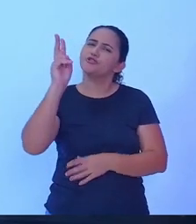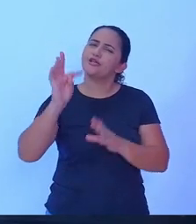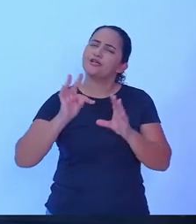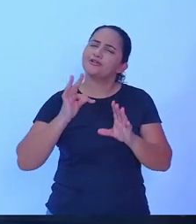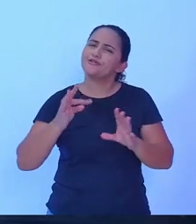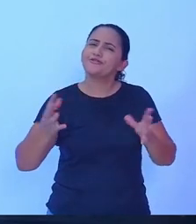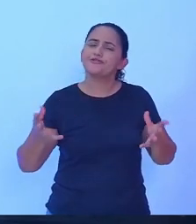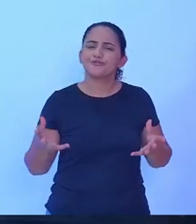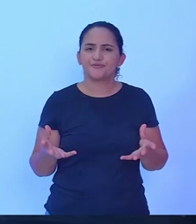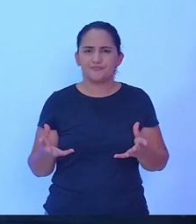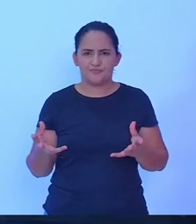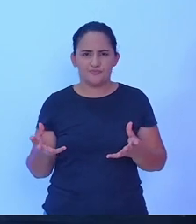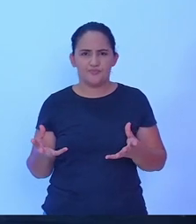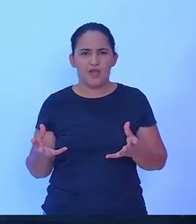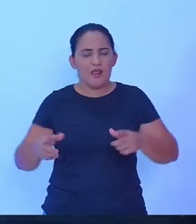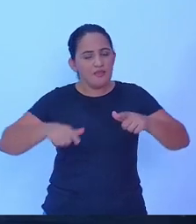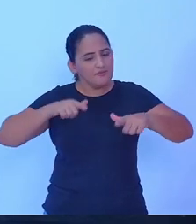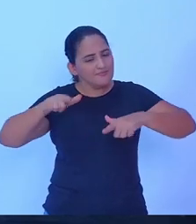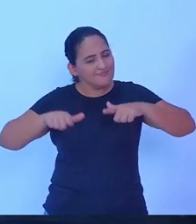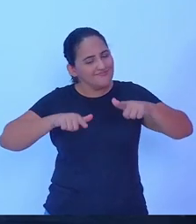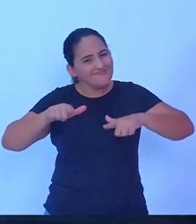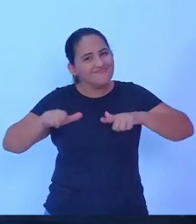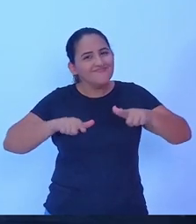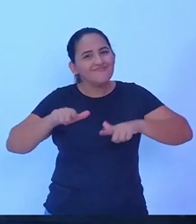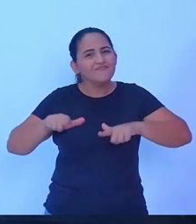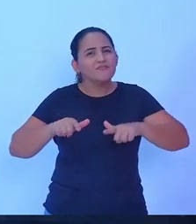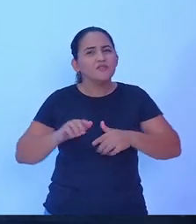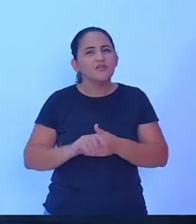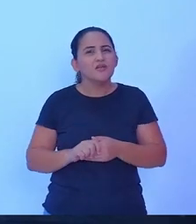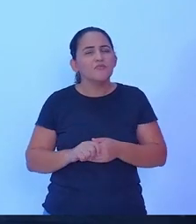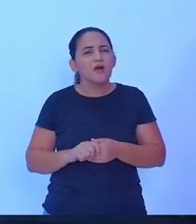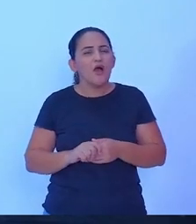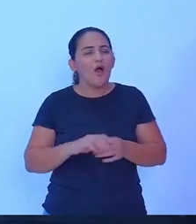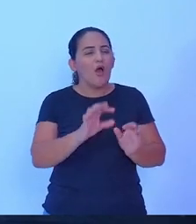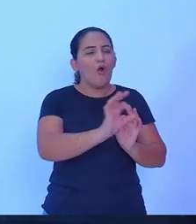que hoje prestam serviço nas regularizações